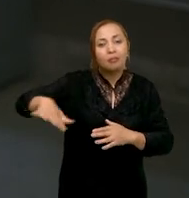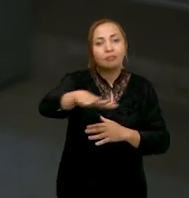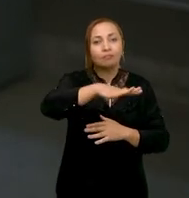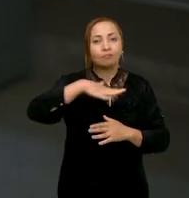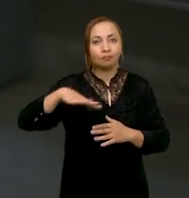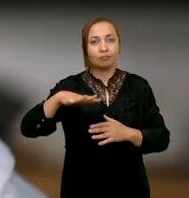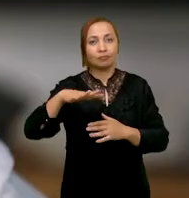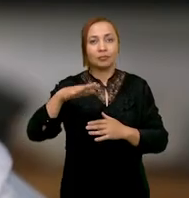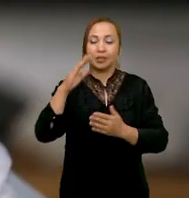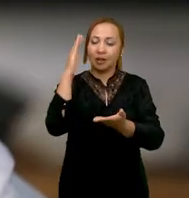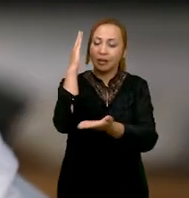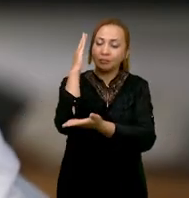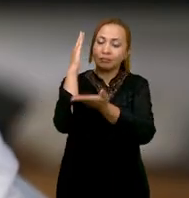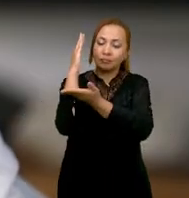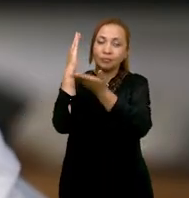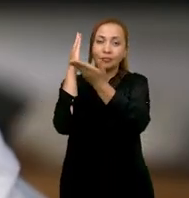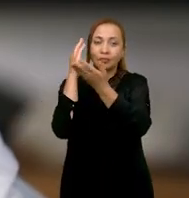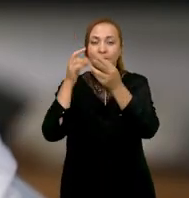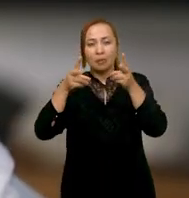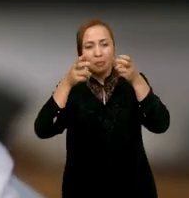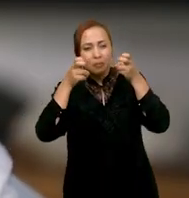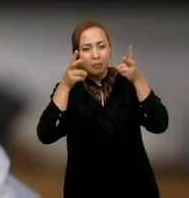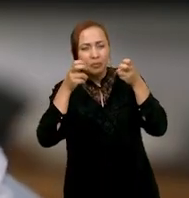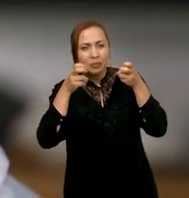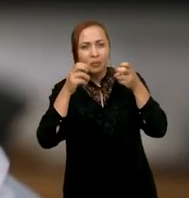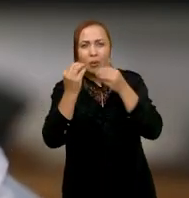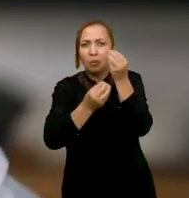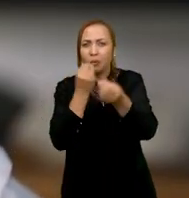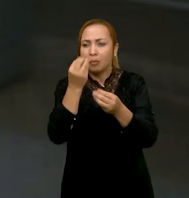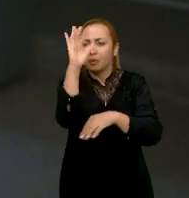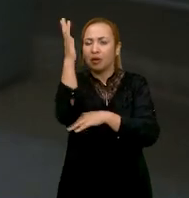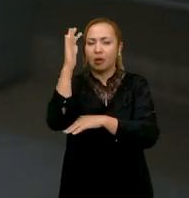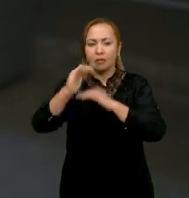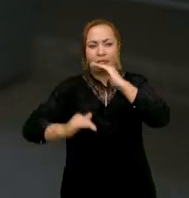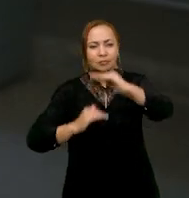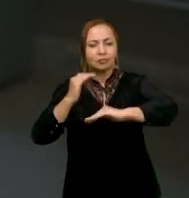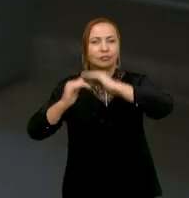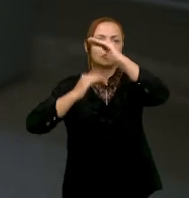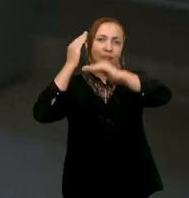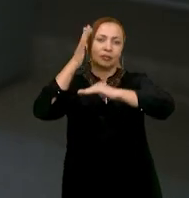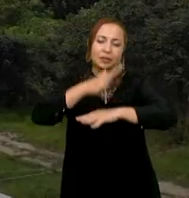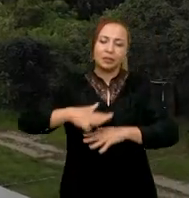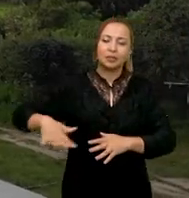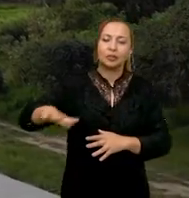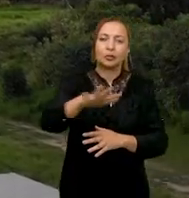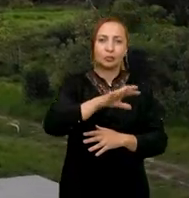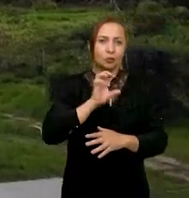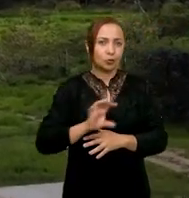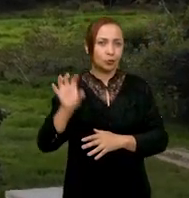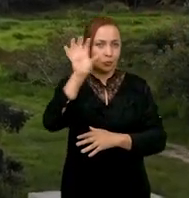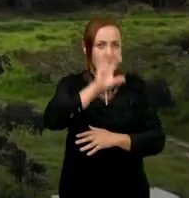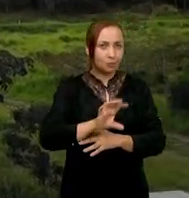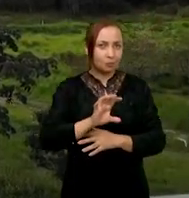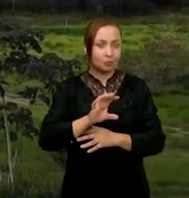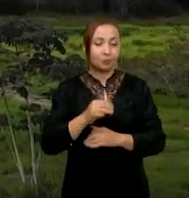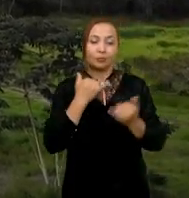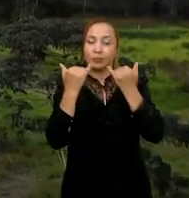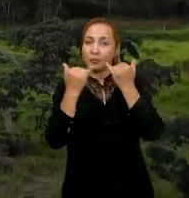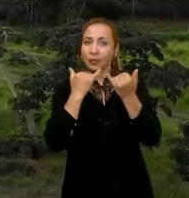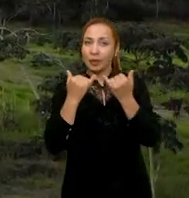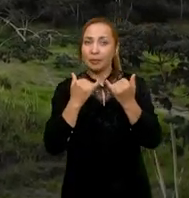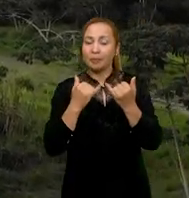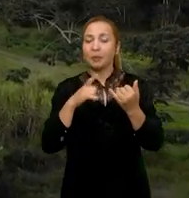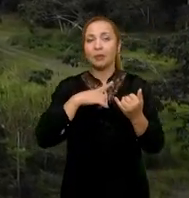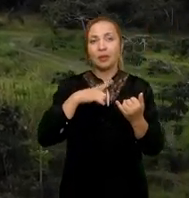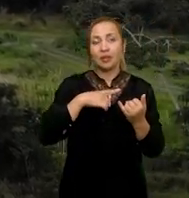registram as condições em que as árvores crescem no ambiente. Com isso, informações a respeito da